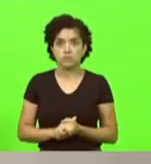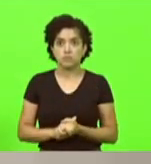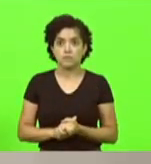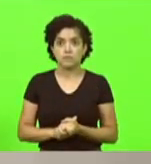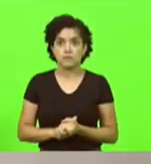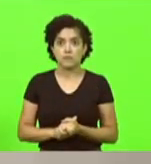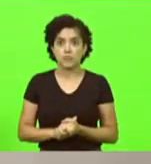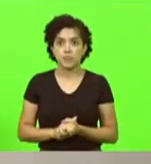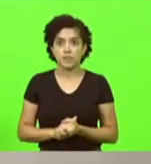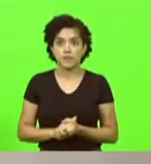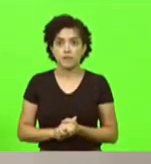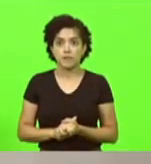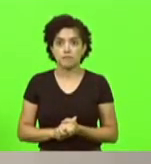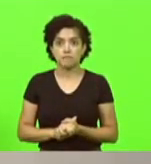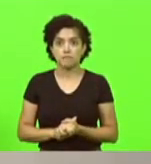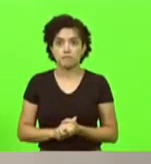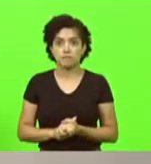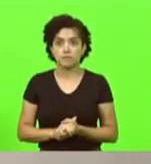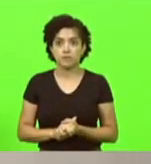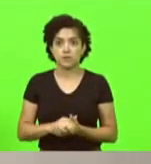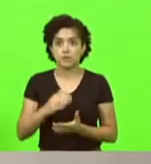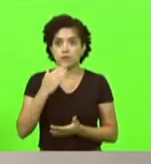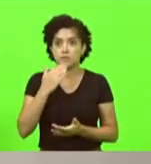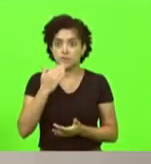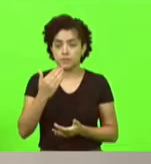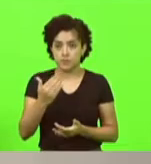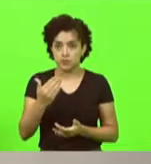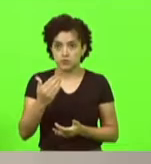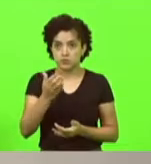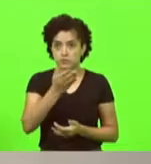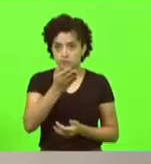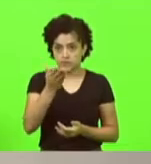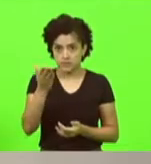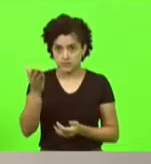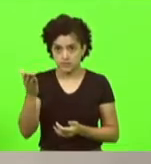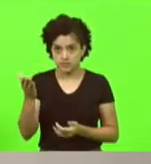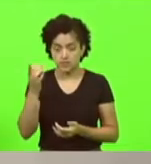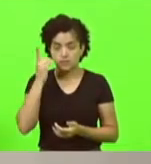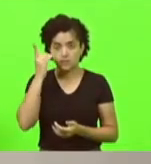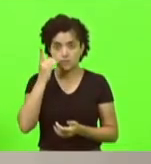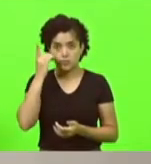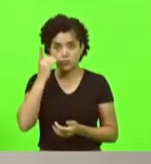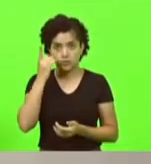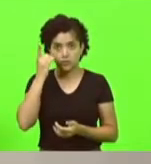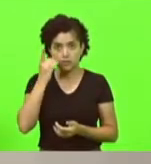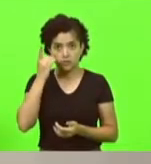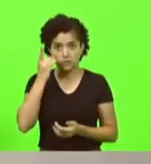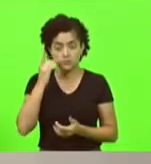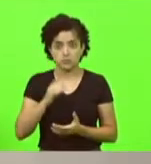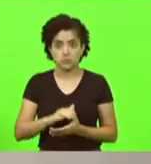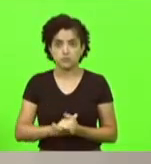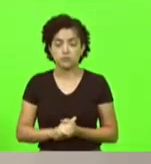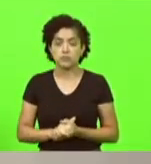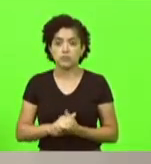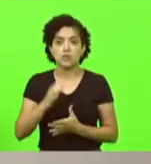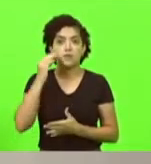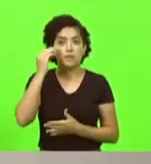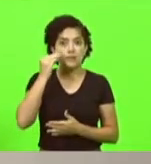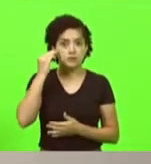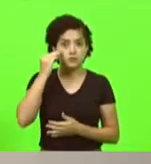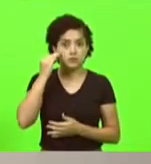alfabética. Eu quero pedir aos senhores deputados, pedir ao deputado Márcio Machado,